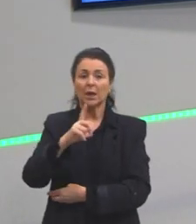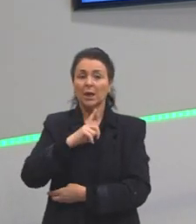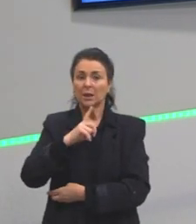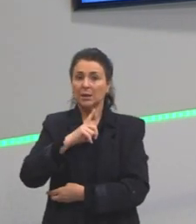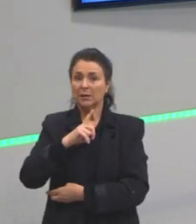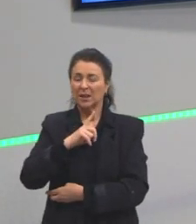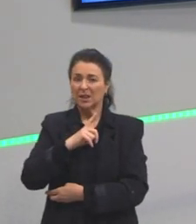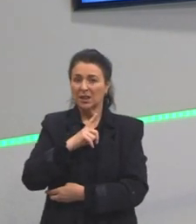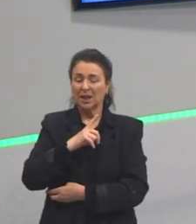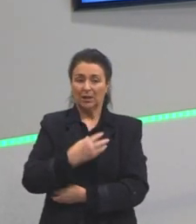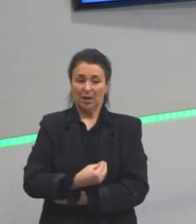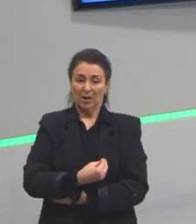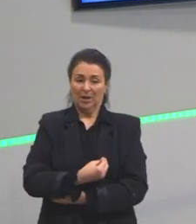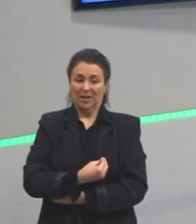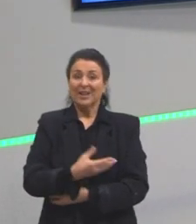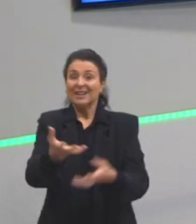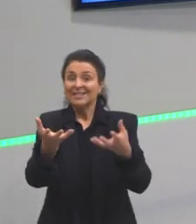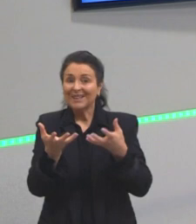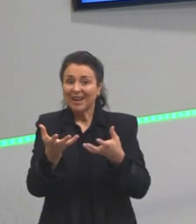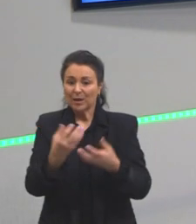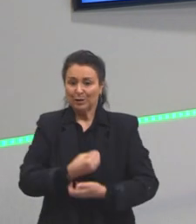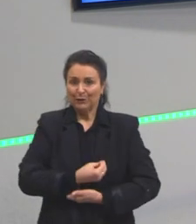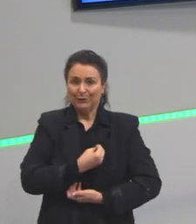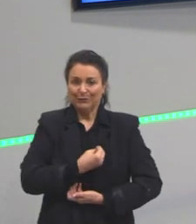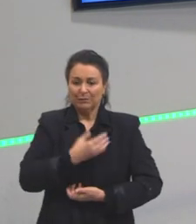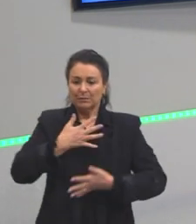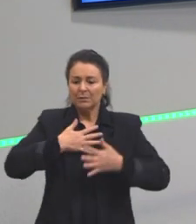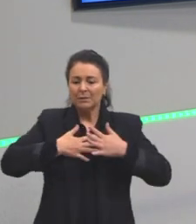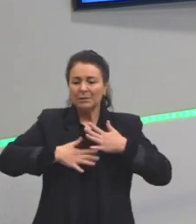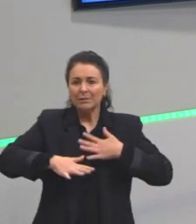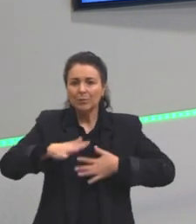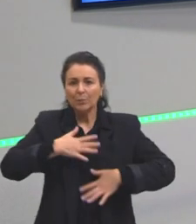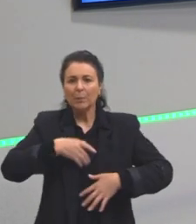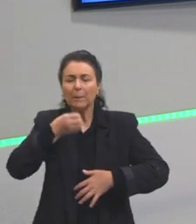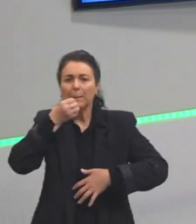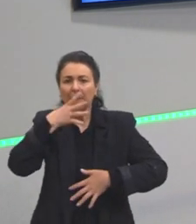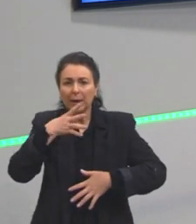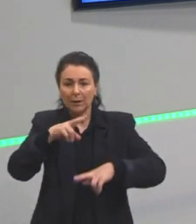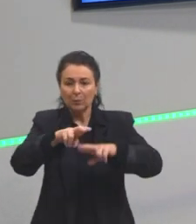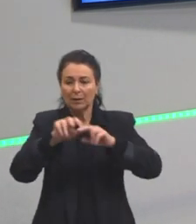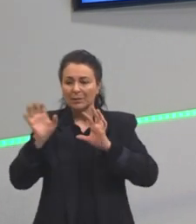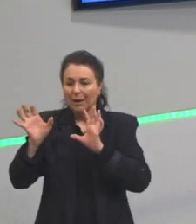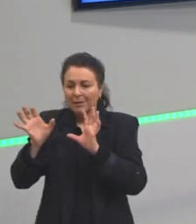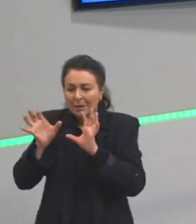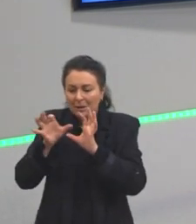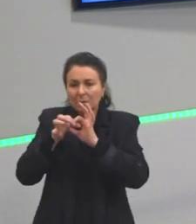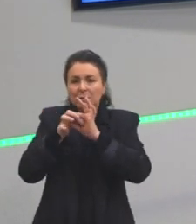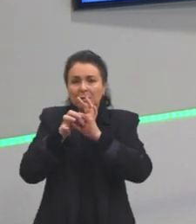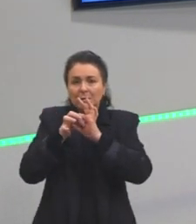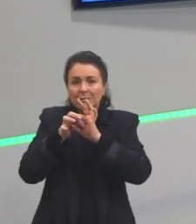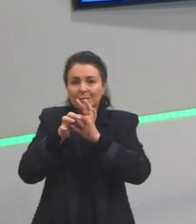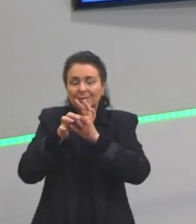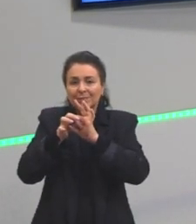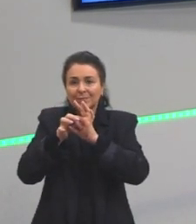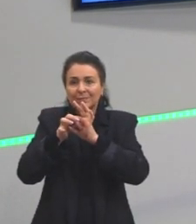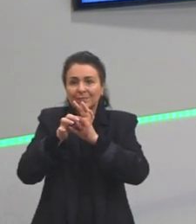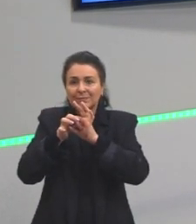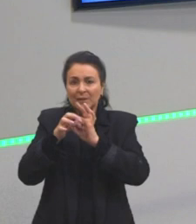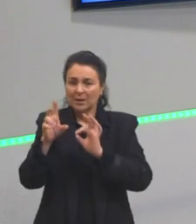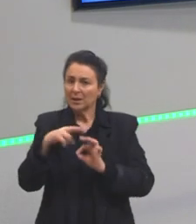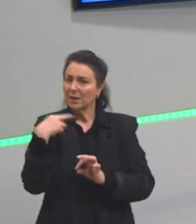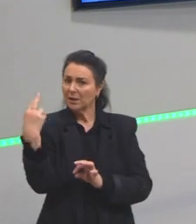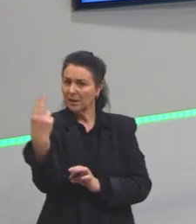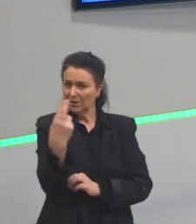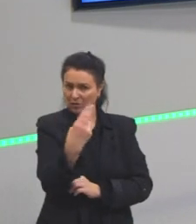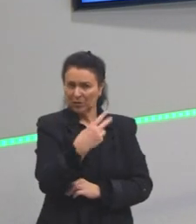questão de viver em harmonia por causa da associação que a gente tem com a